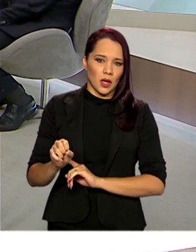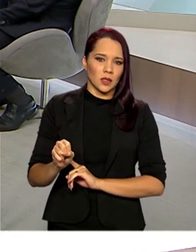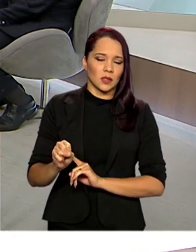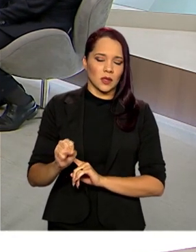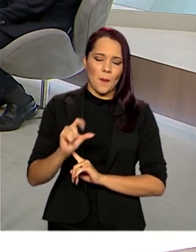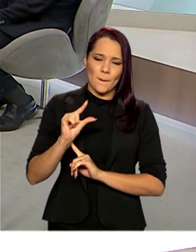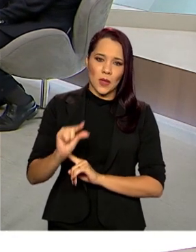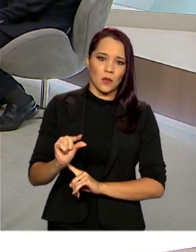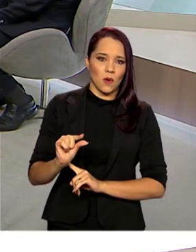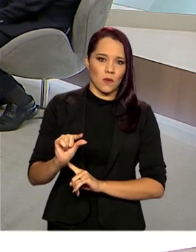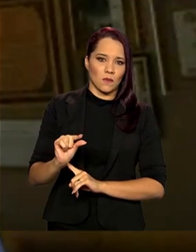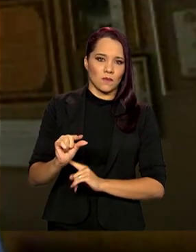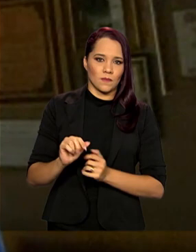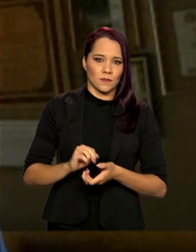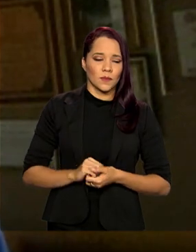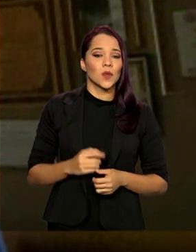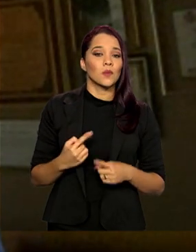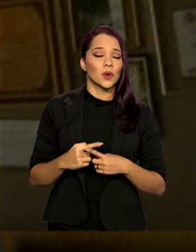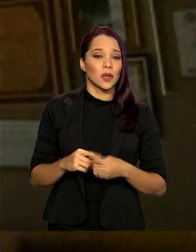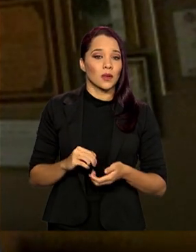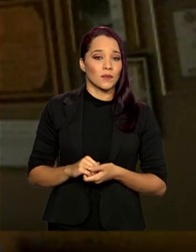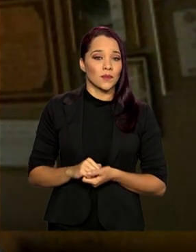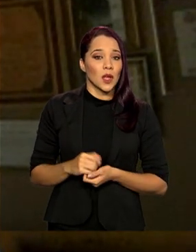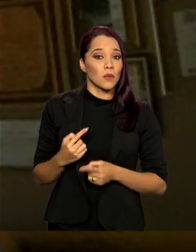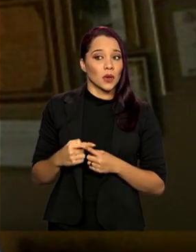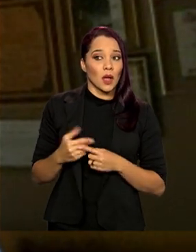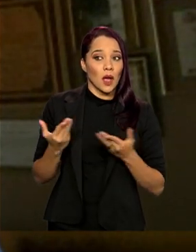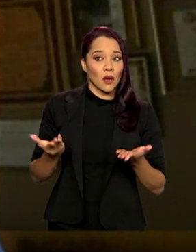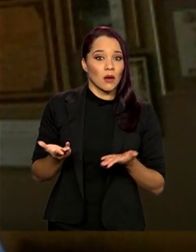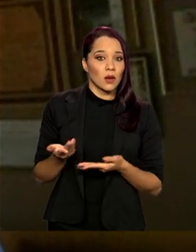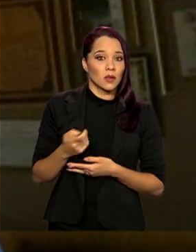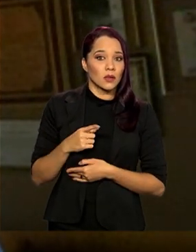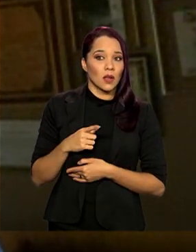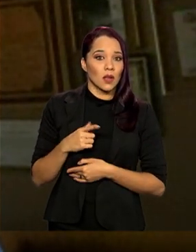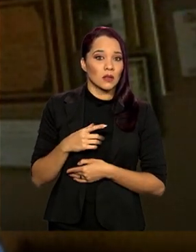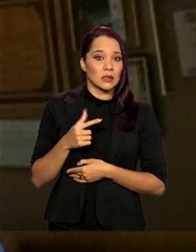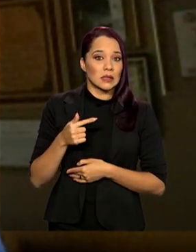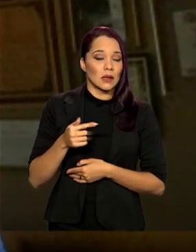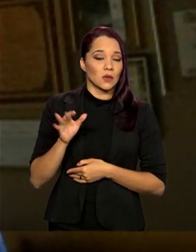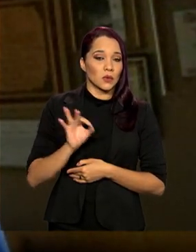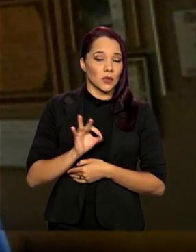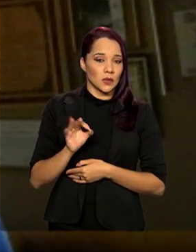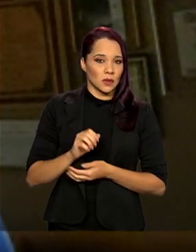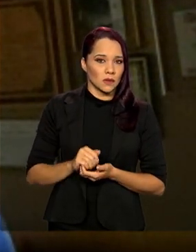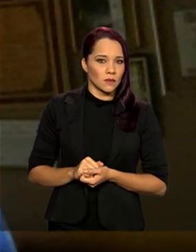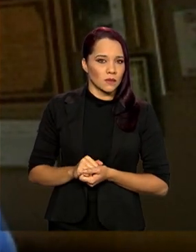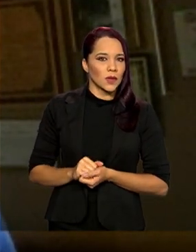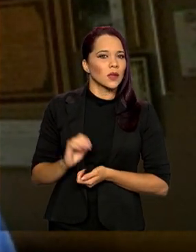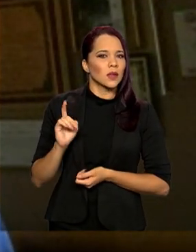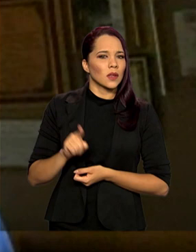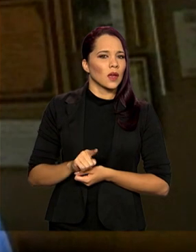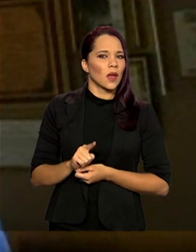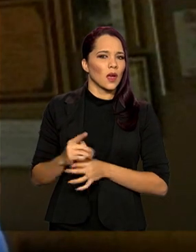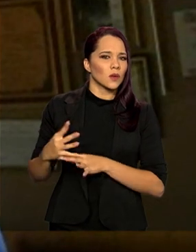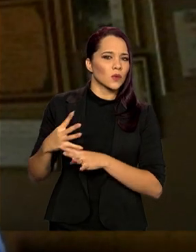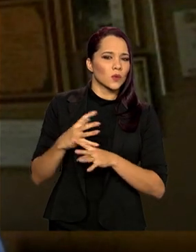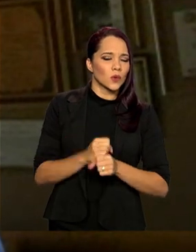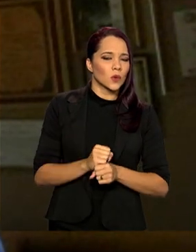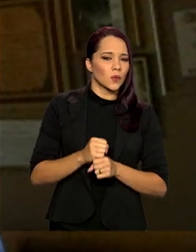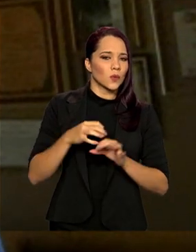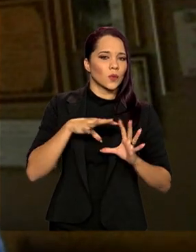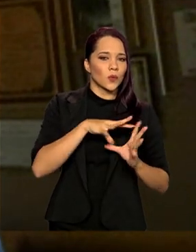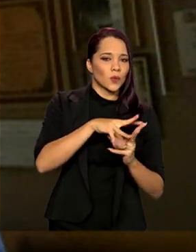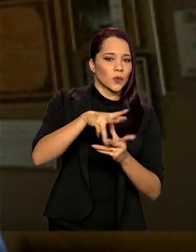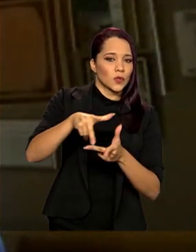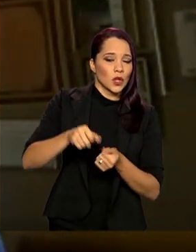Bem e Serviço Único. Por quê? Nós estamos lá devolvendo que seja de 7%, que é a alíquota média internacional